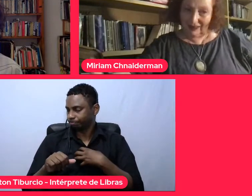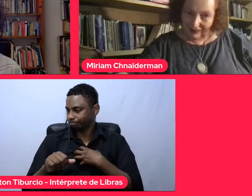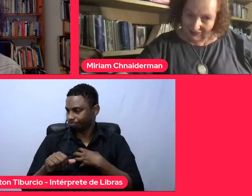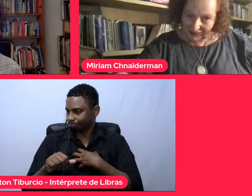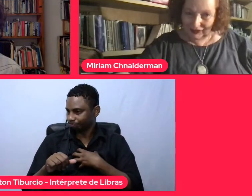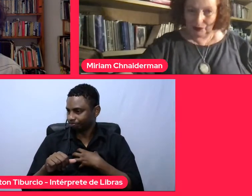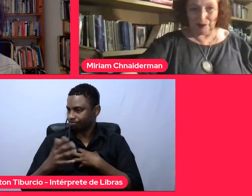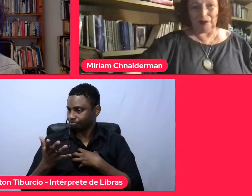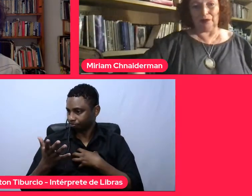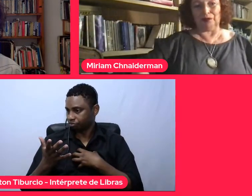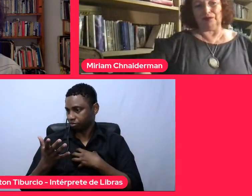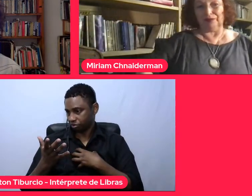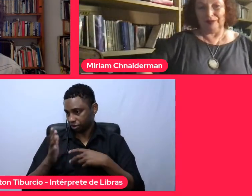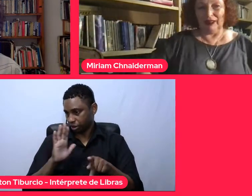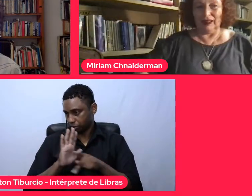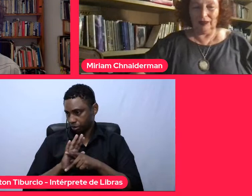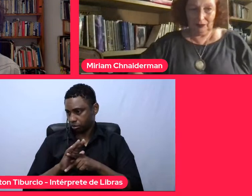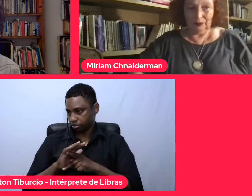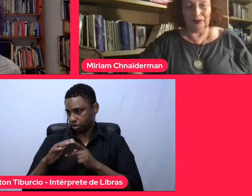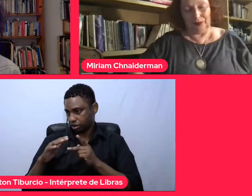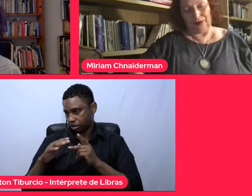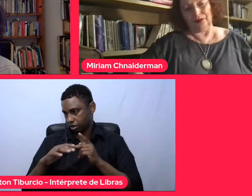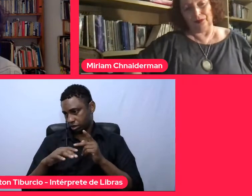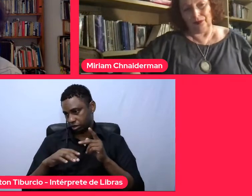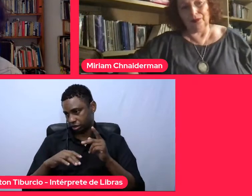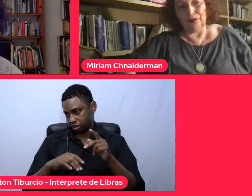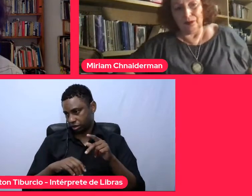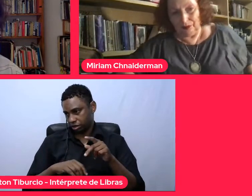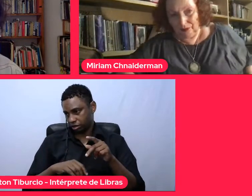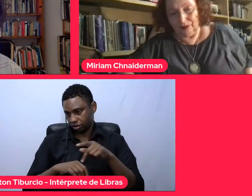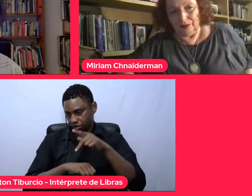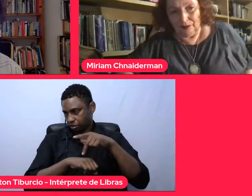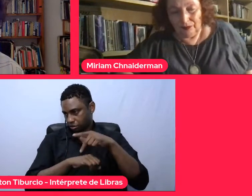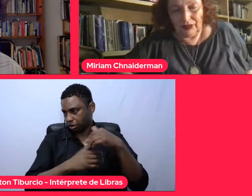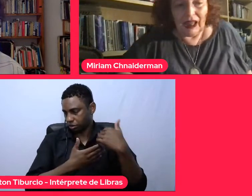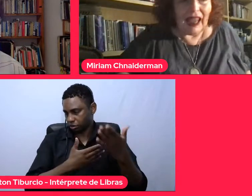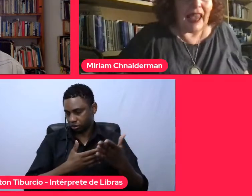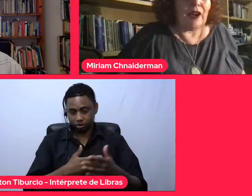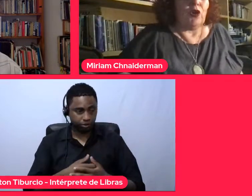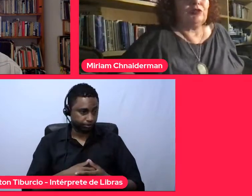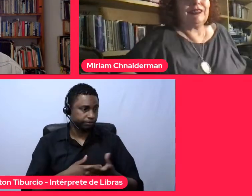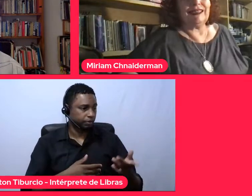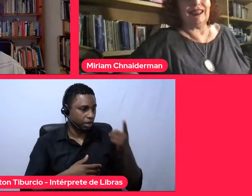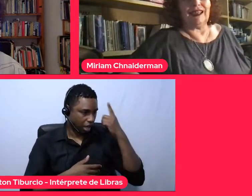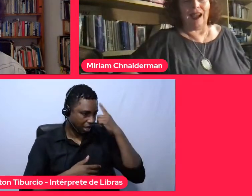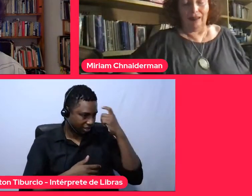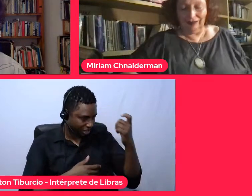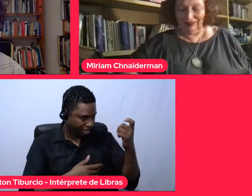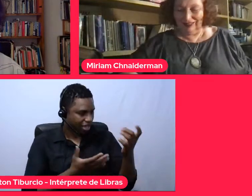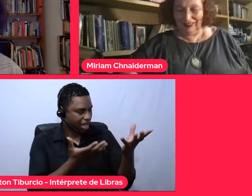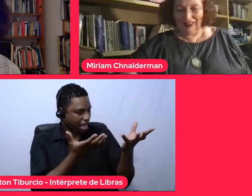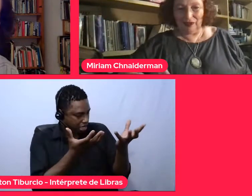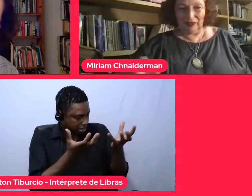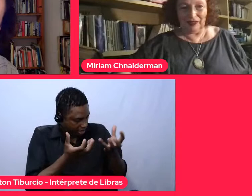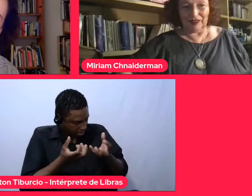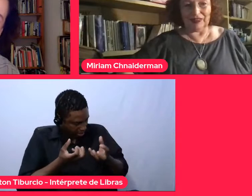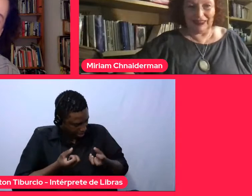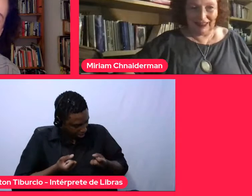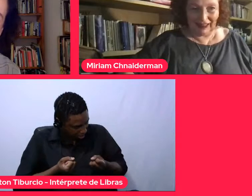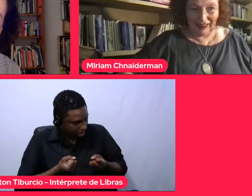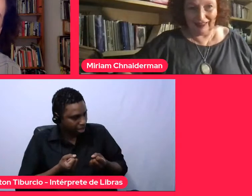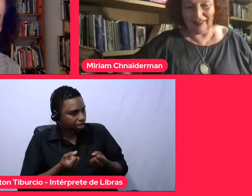que é estrangeiro. a ideia é acolher e conviver. É considerar. É